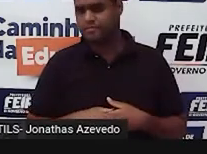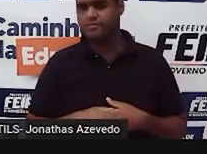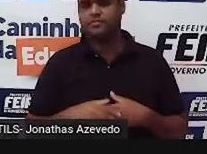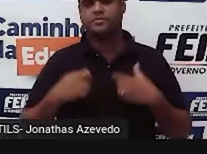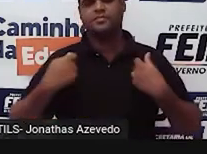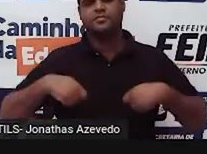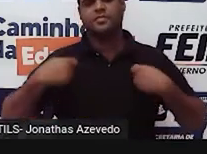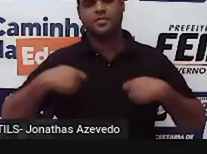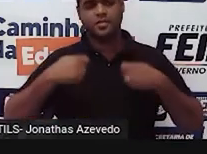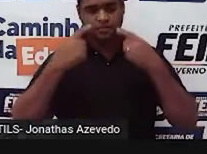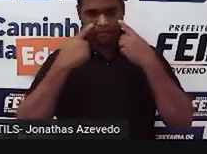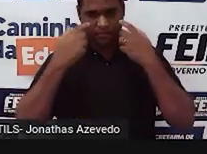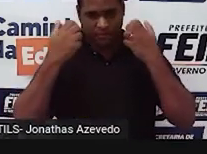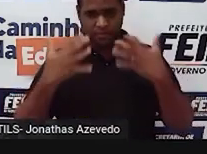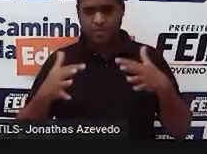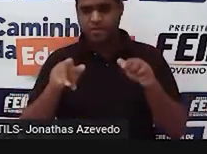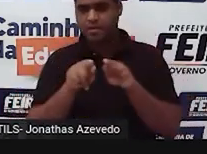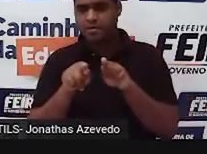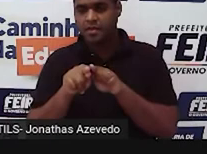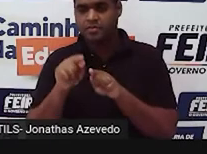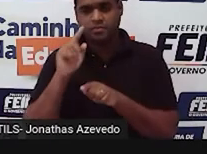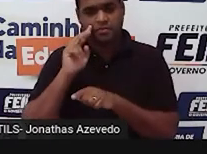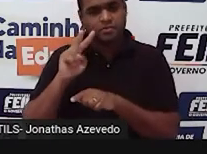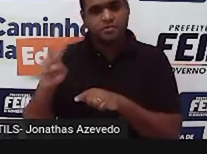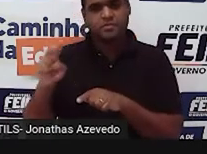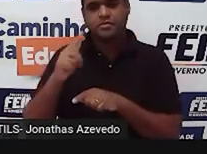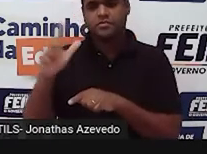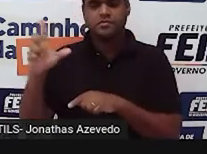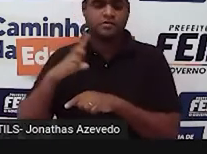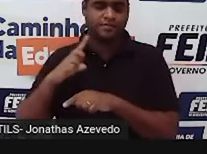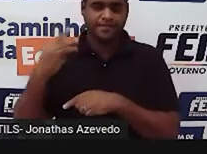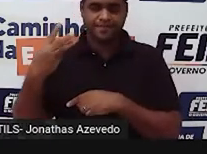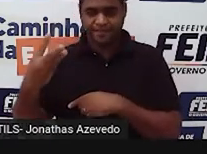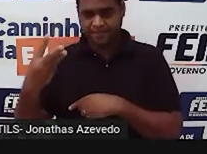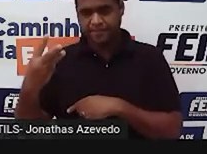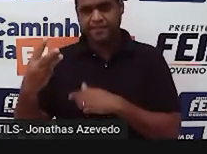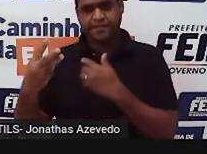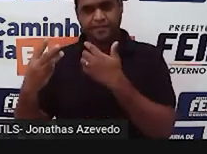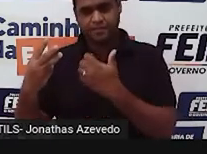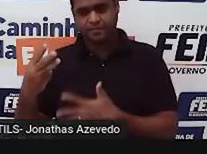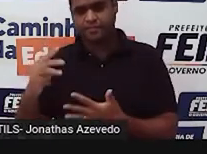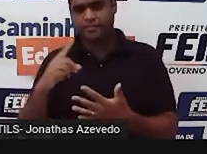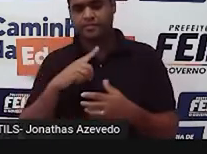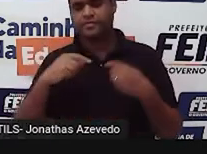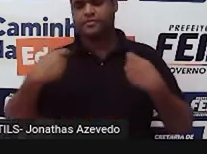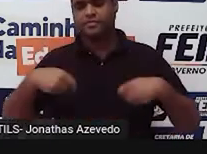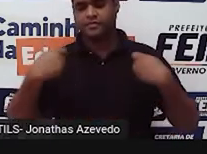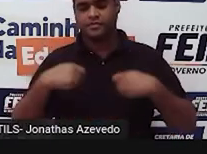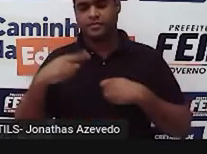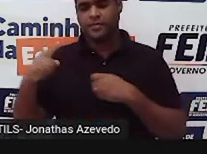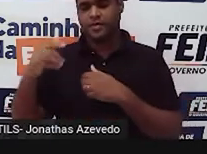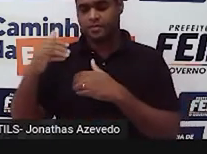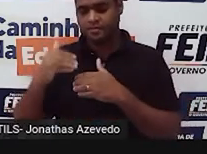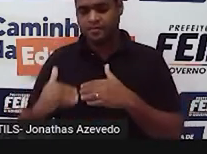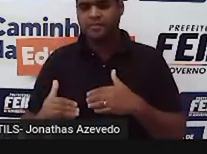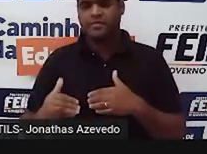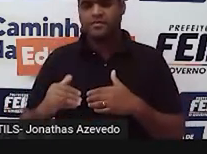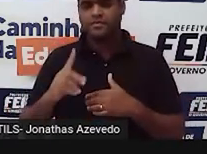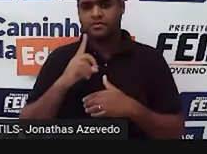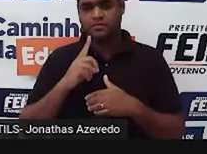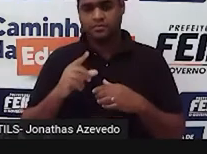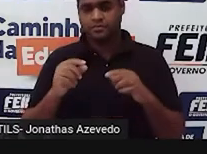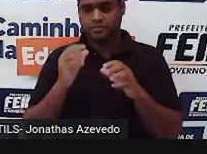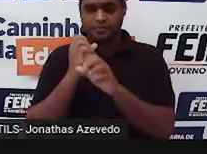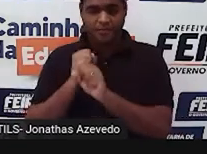que também olhar com o lado 3, tá? Esse lado 3 vai precisar ser menor do que a soma